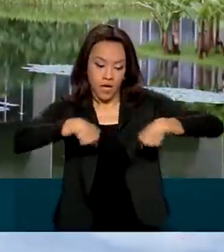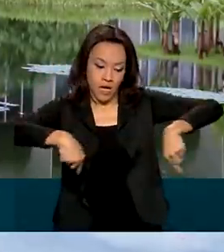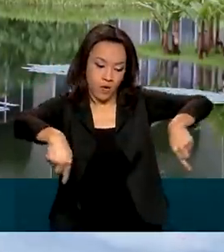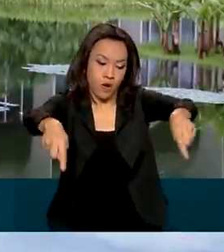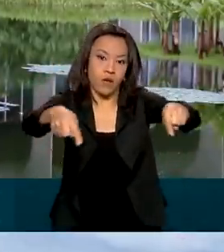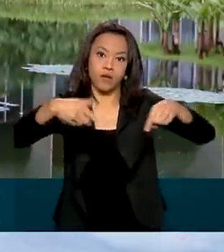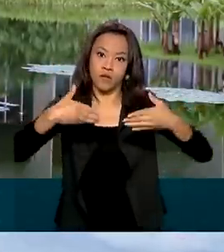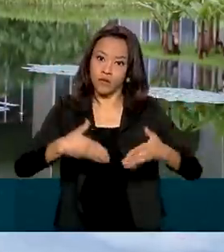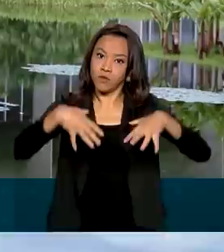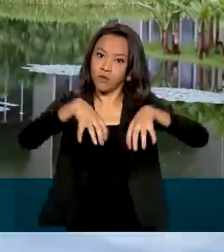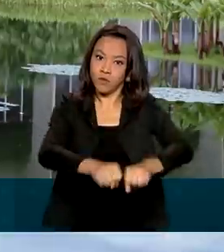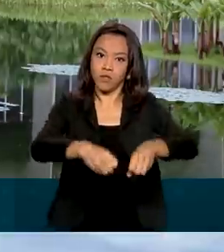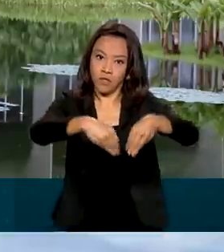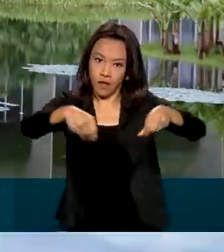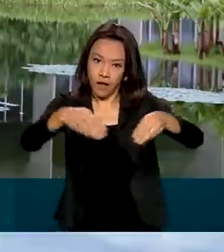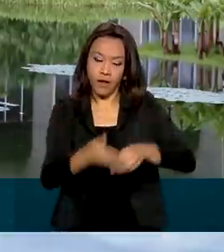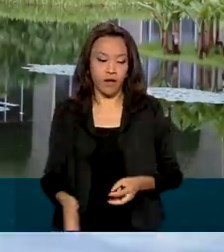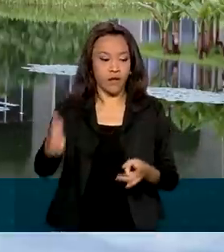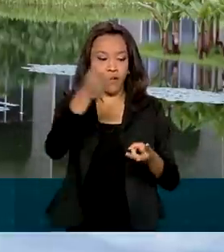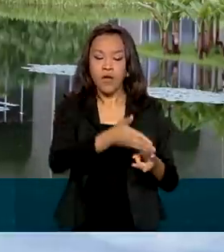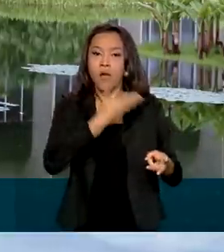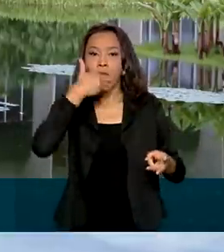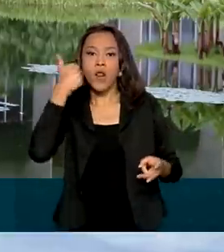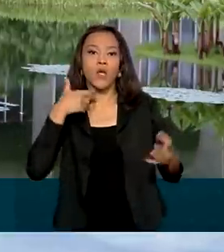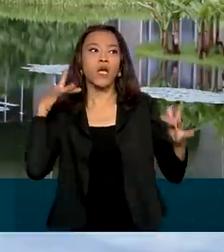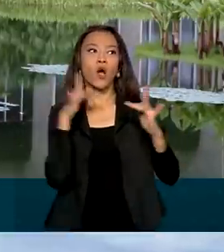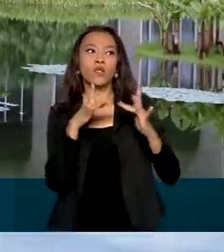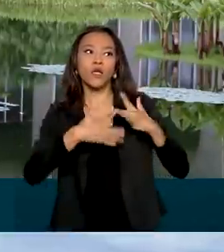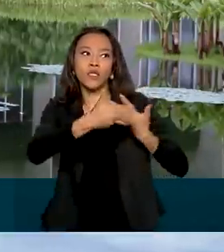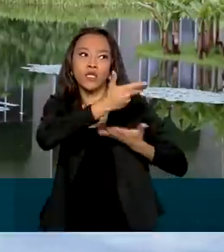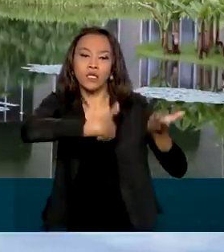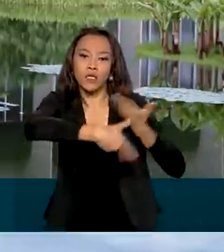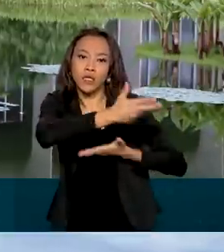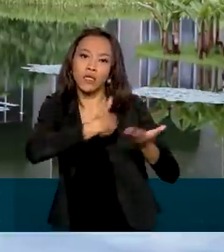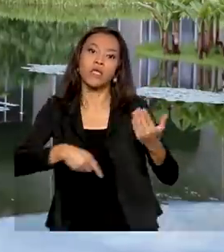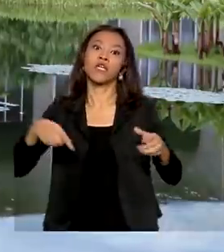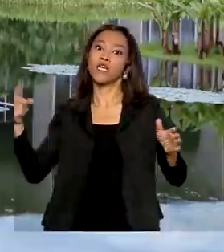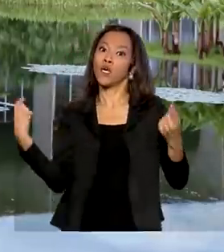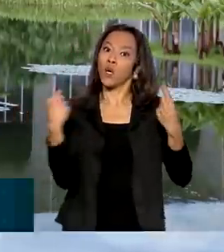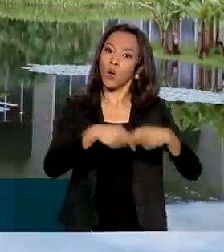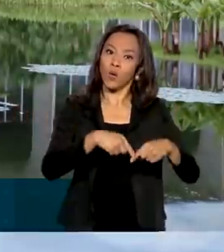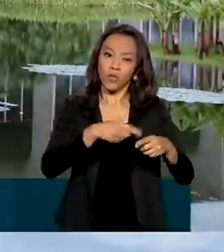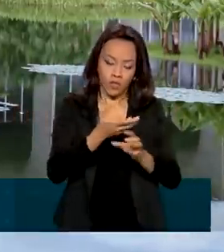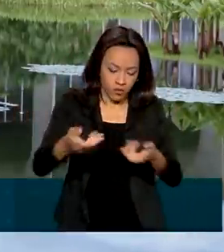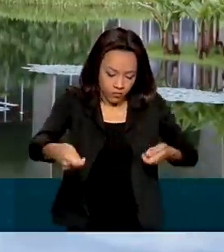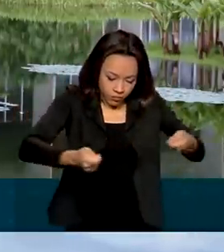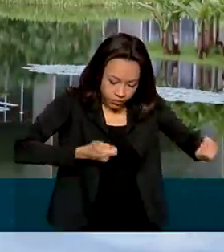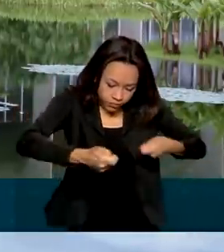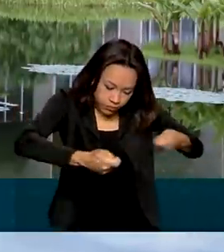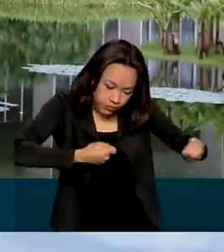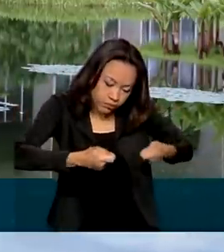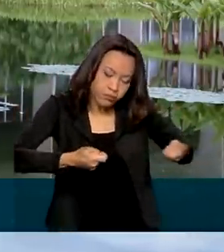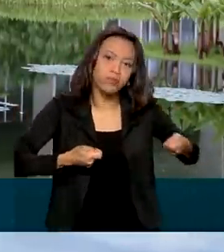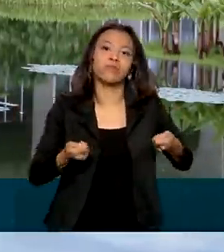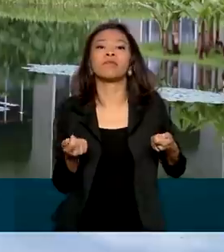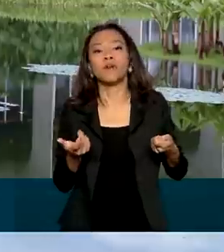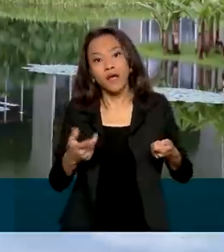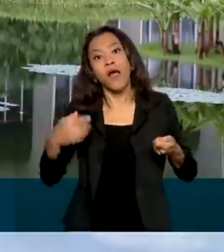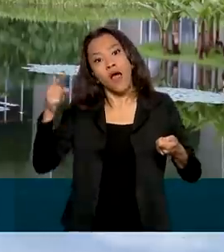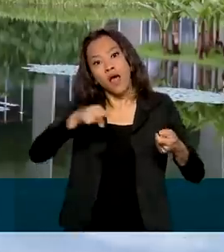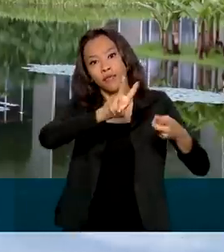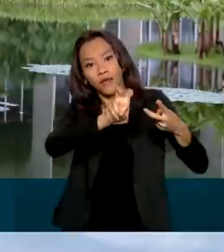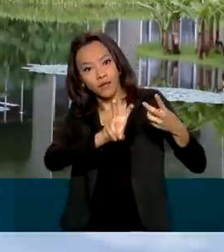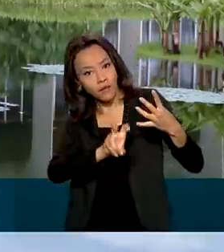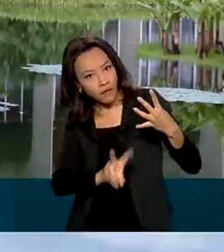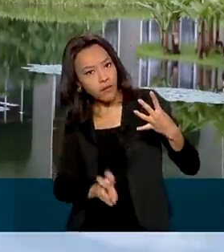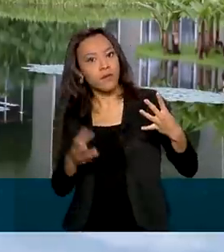regularização fundiária, melhoria da comunicação e combate ao garimpo foram alguns dos temas. Os ministérios também